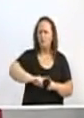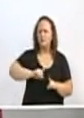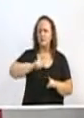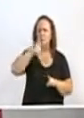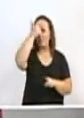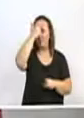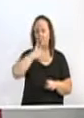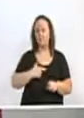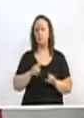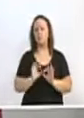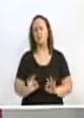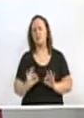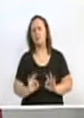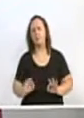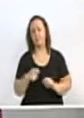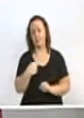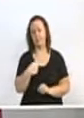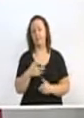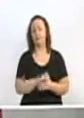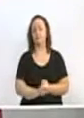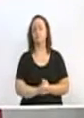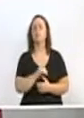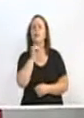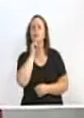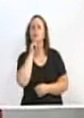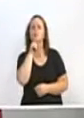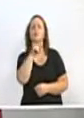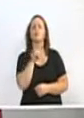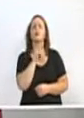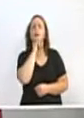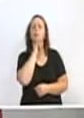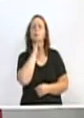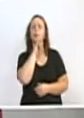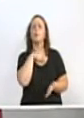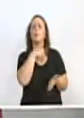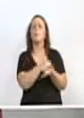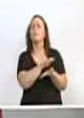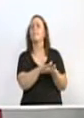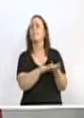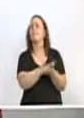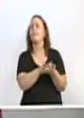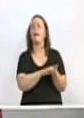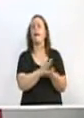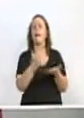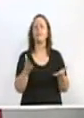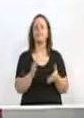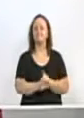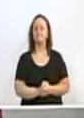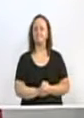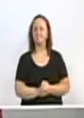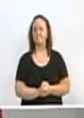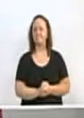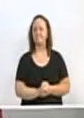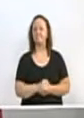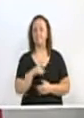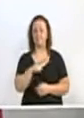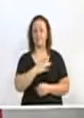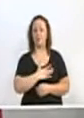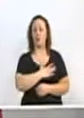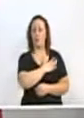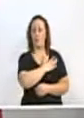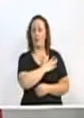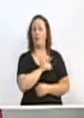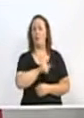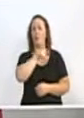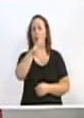Porque se nós não pagarmos, por exemplo, o nosso IPTU, vereador Marcos da Rosa, este governo criou mais uma despesa para o povo de